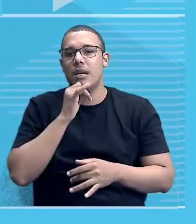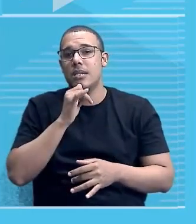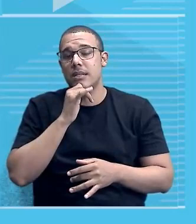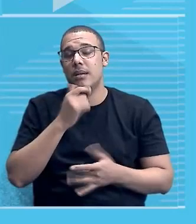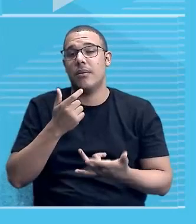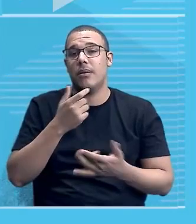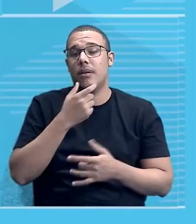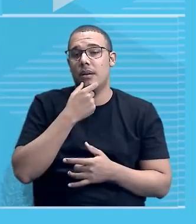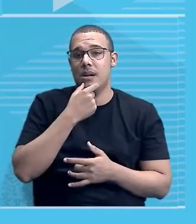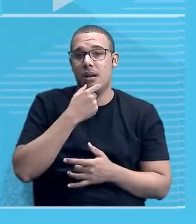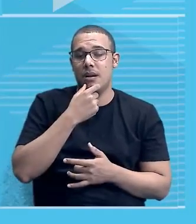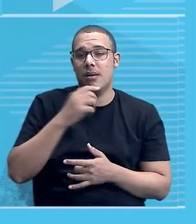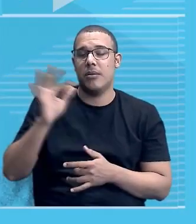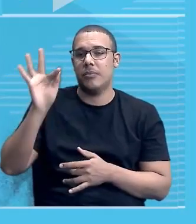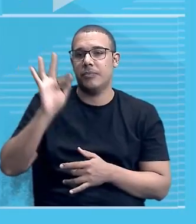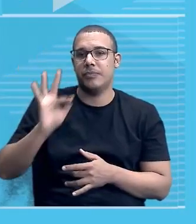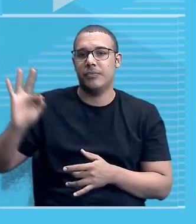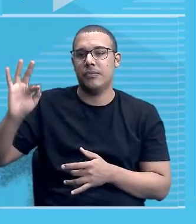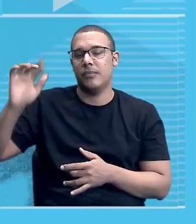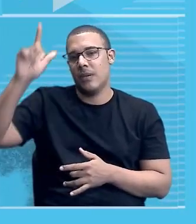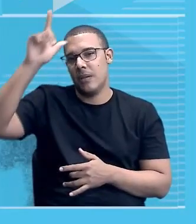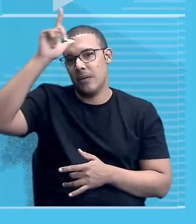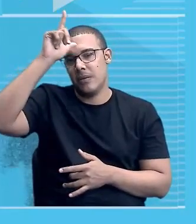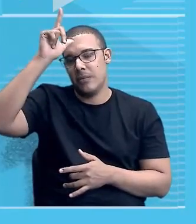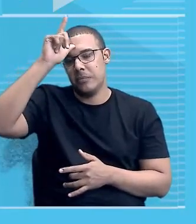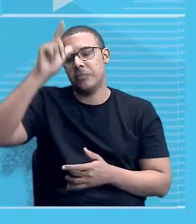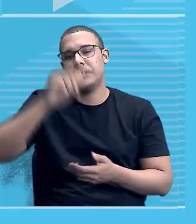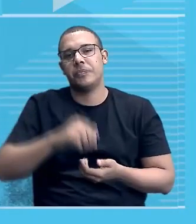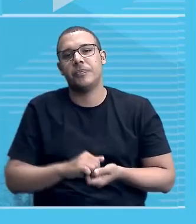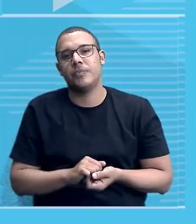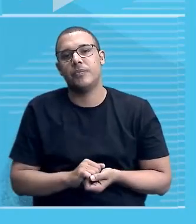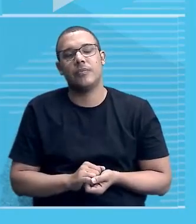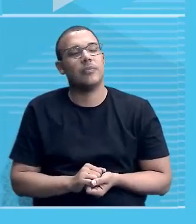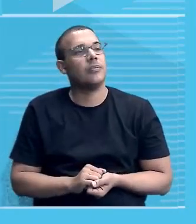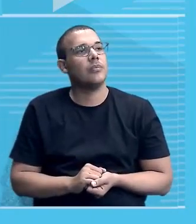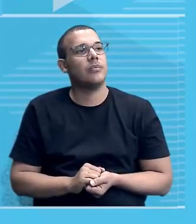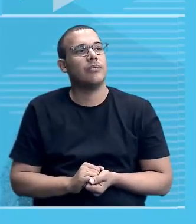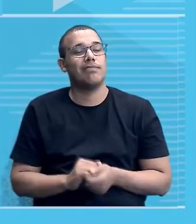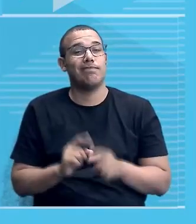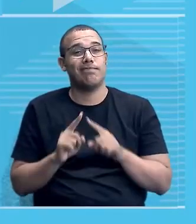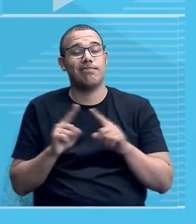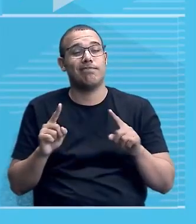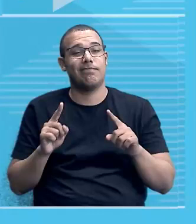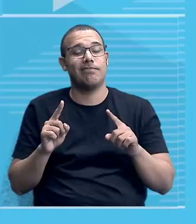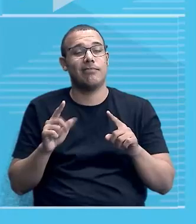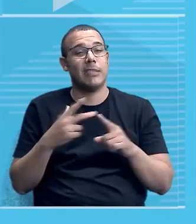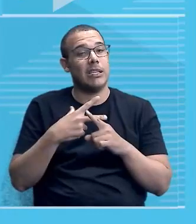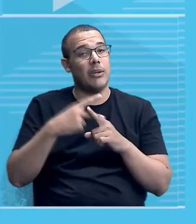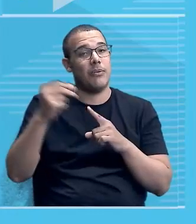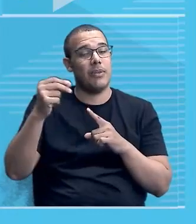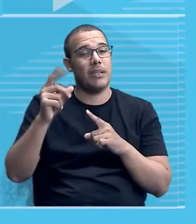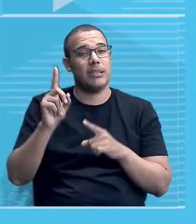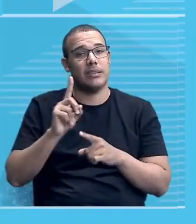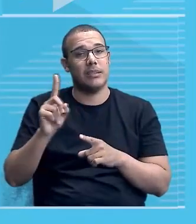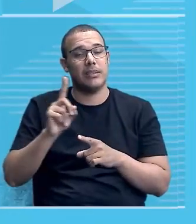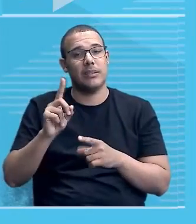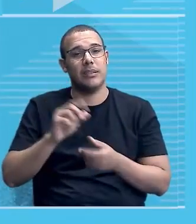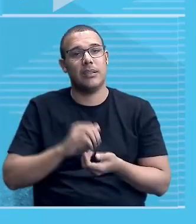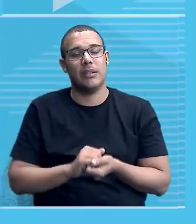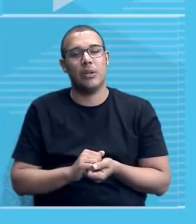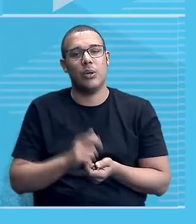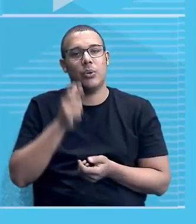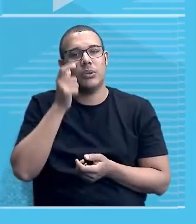né, a França, a Alemanha, só que também ele não vai ter êxito, não, né? os interesses